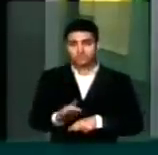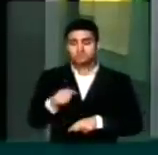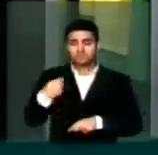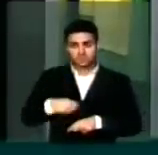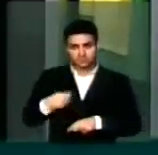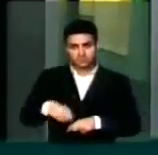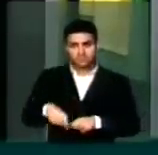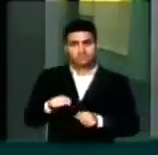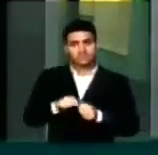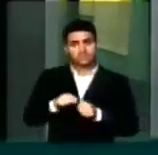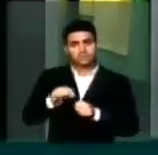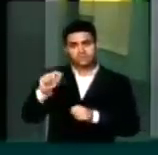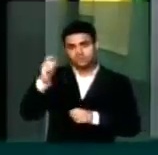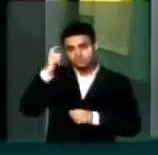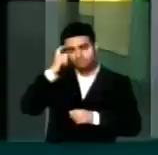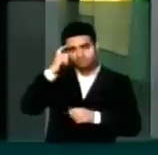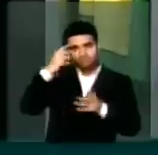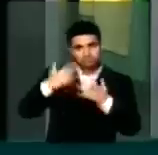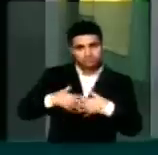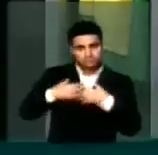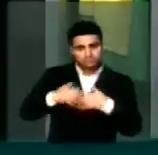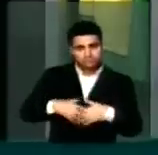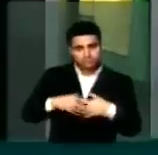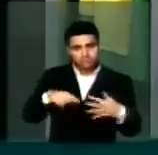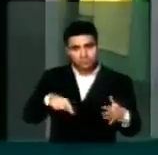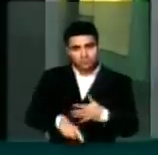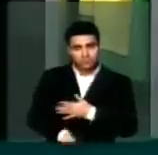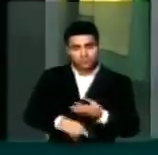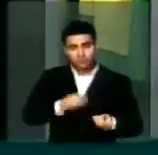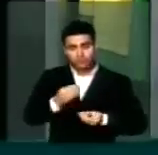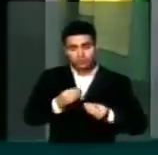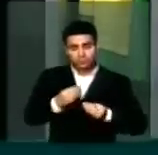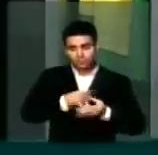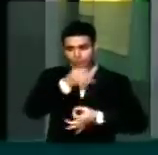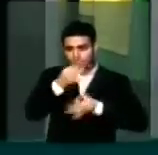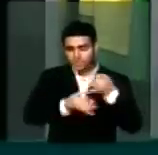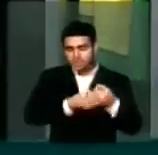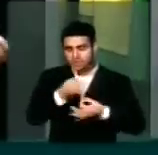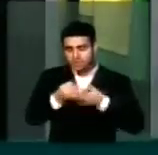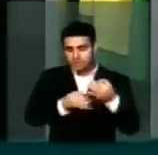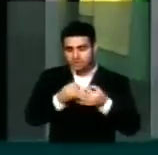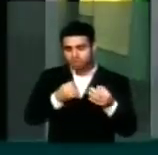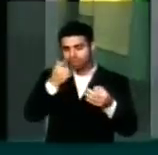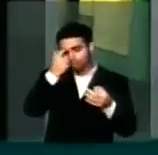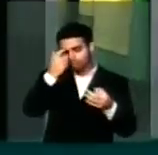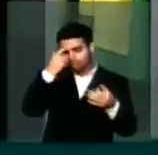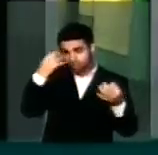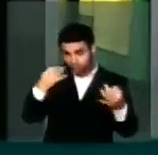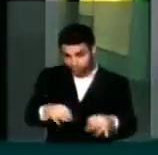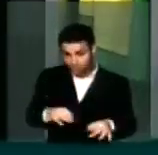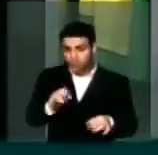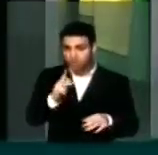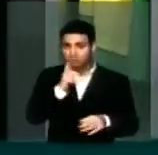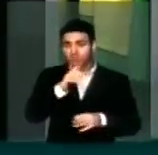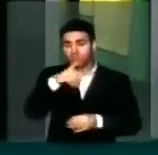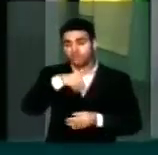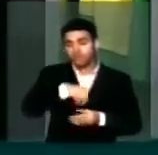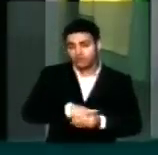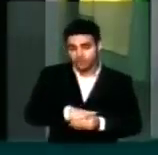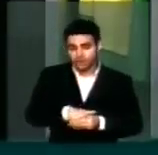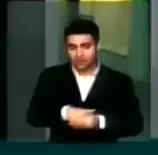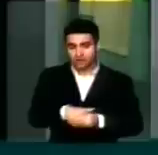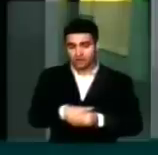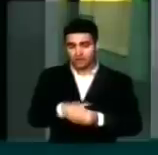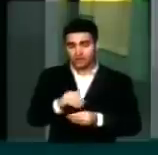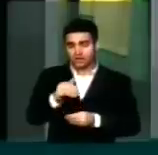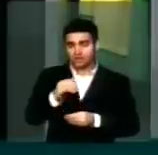exame crítico, um juízo mais apurado na sua avaliação para mandar para a Câmara dos Deputados,